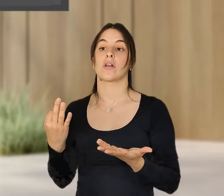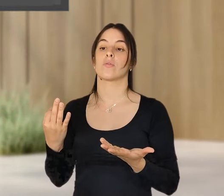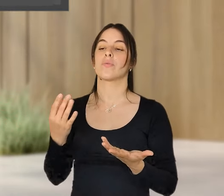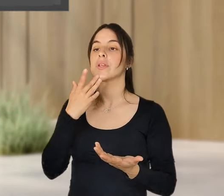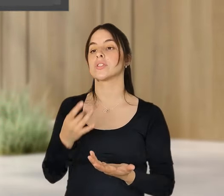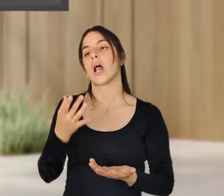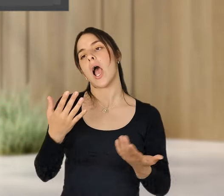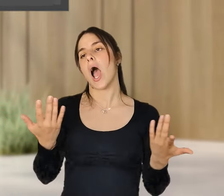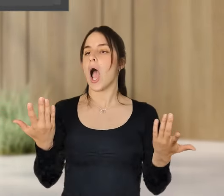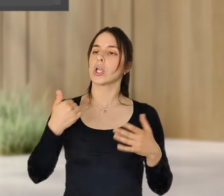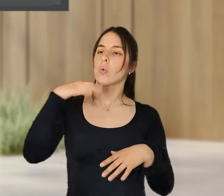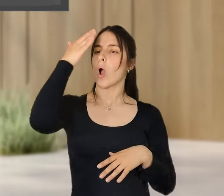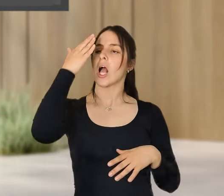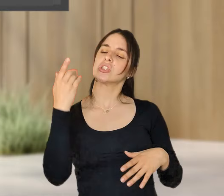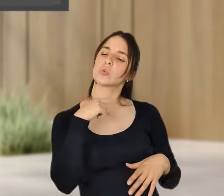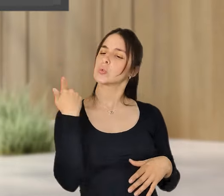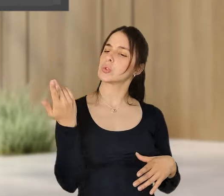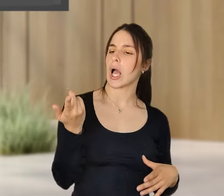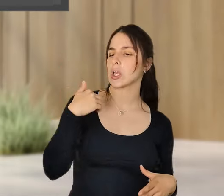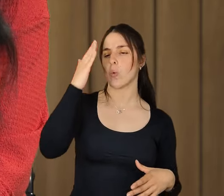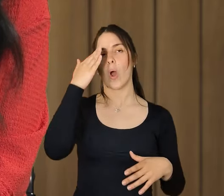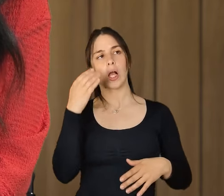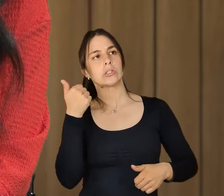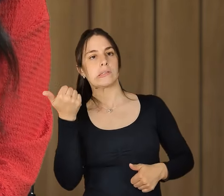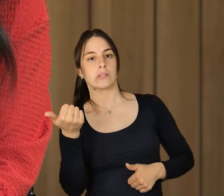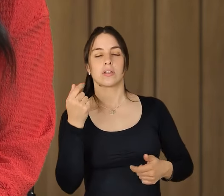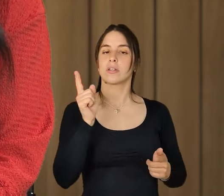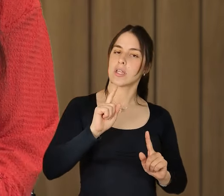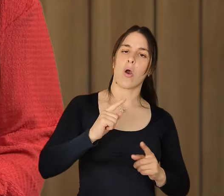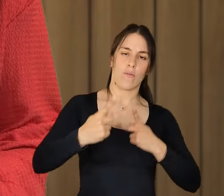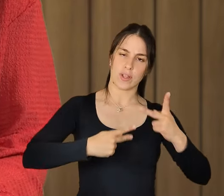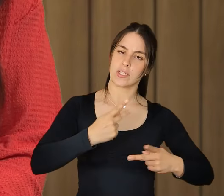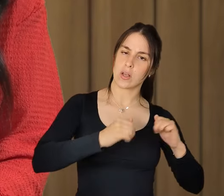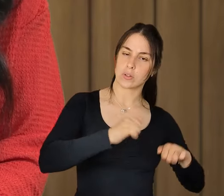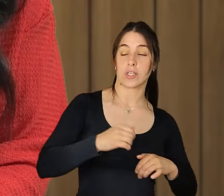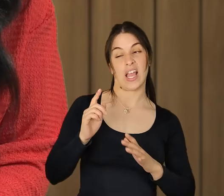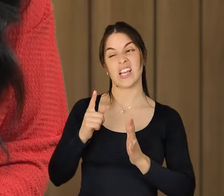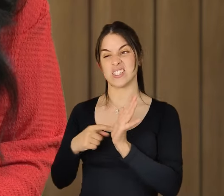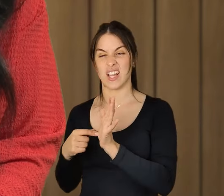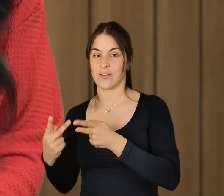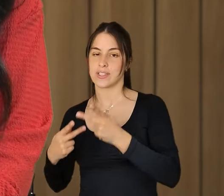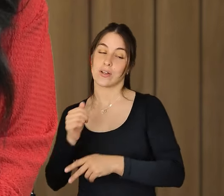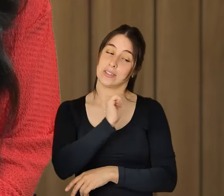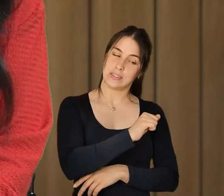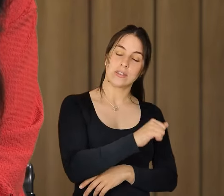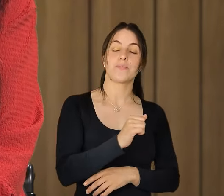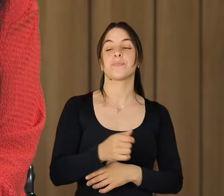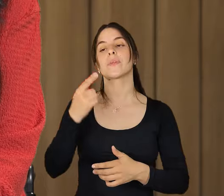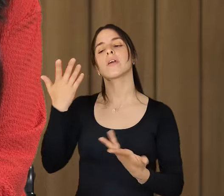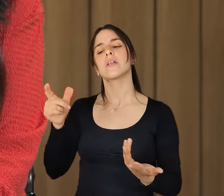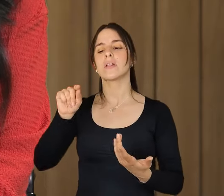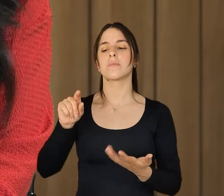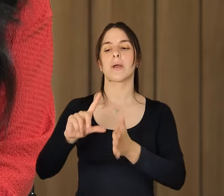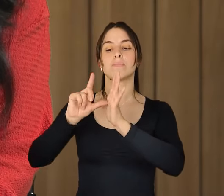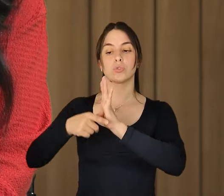que ah, eu acho que não está a funcionar, eu acho que está a funcionar. É preciso medir, não é? Sim, sim. E da vossa experiência nesse projeto de piloto, agora